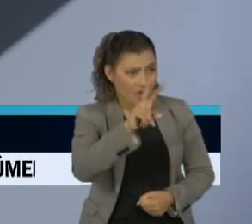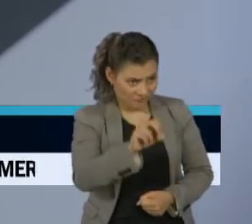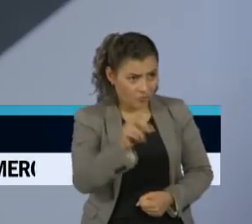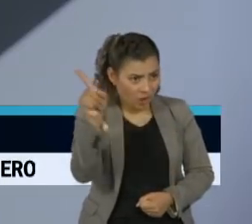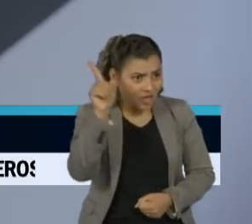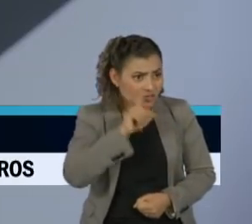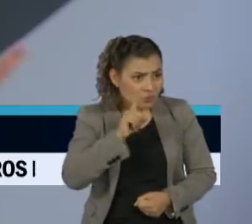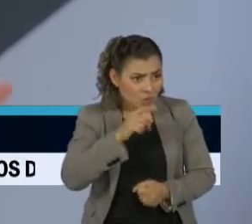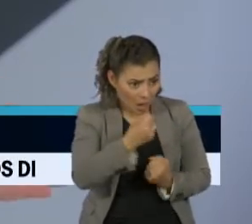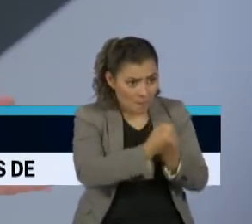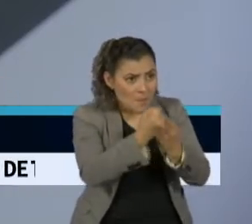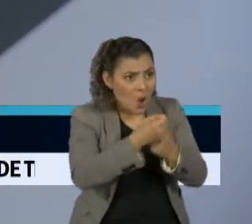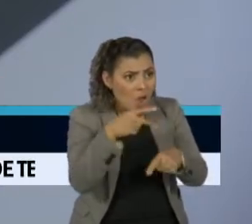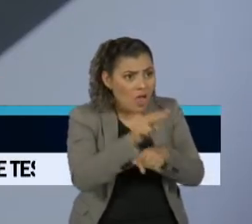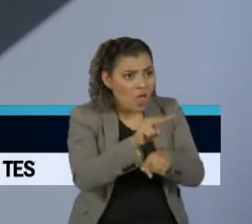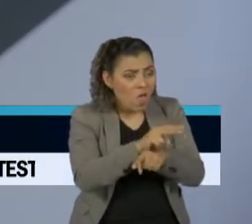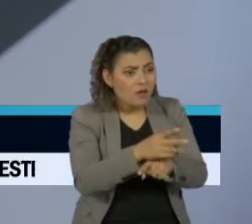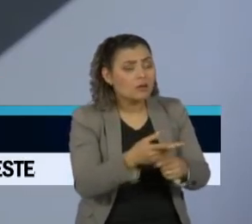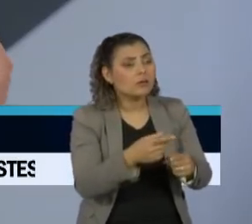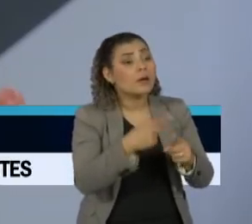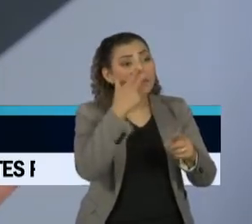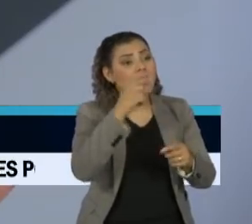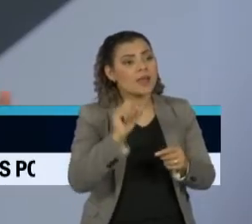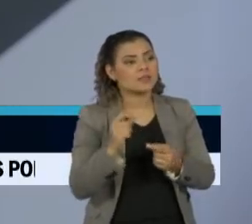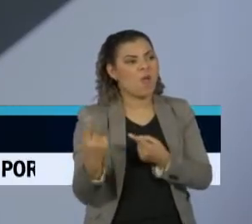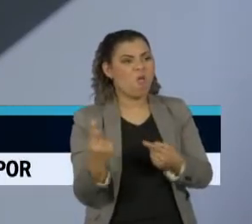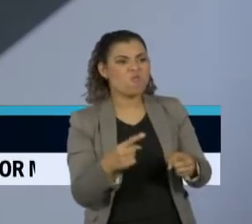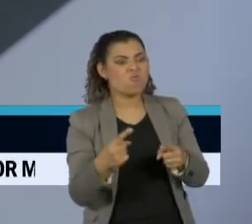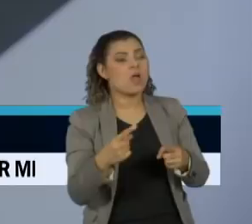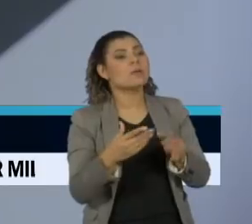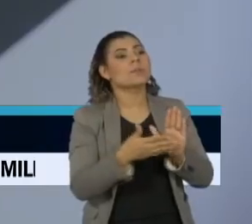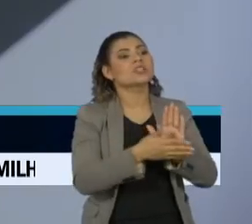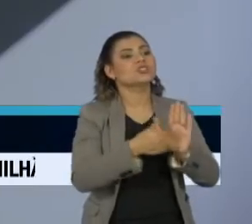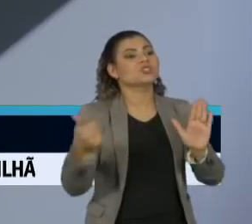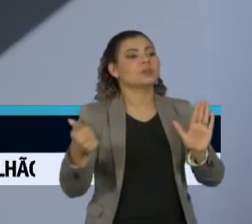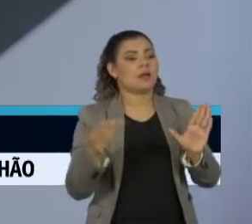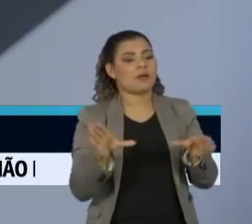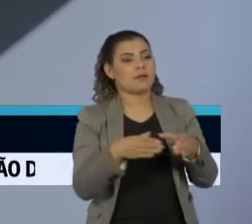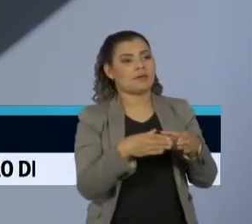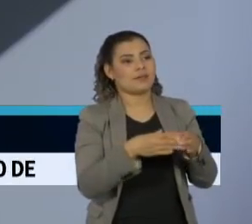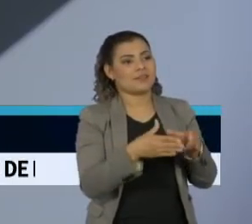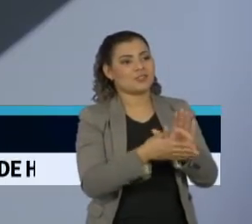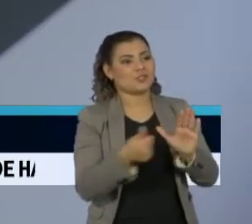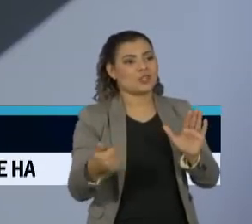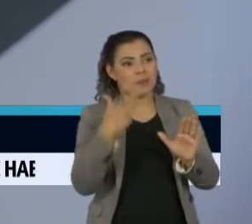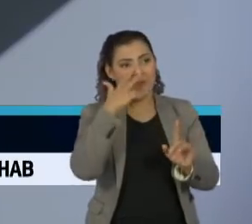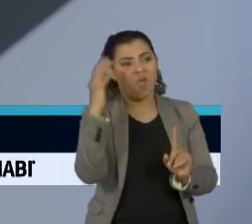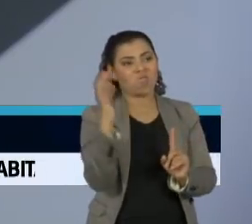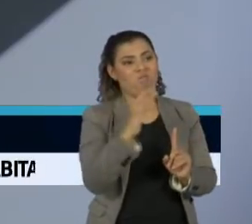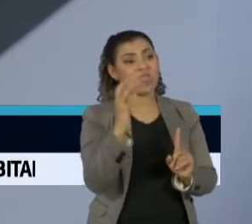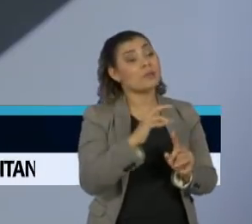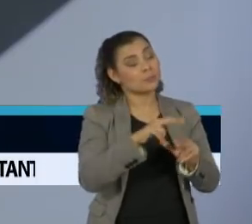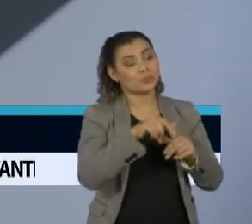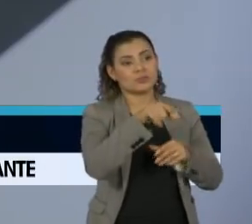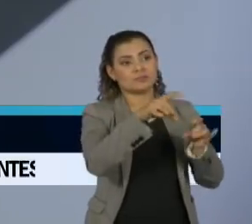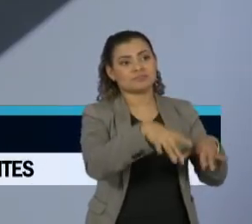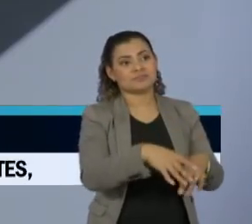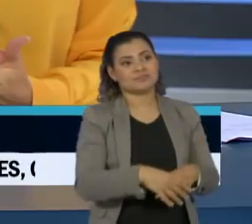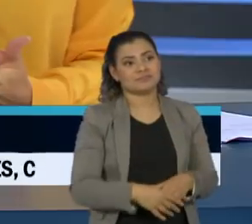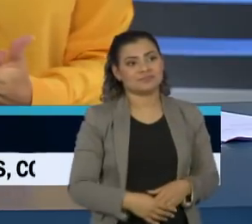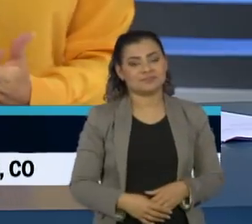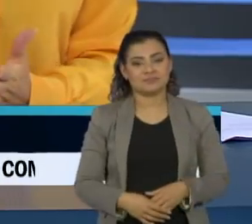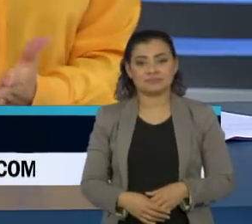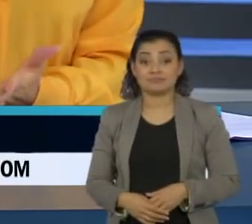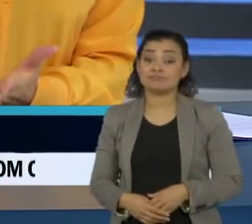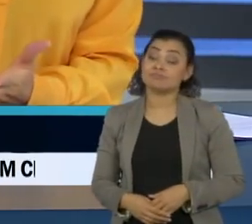considerou que ela não fez o suficiente para desesquerdizar a pasta. Então, acho que foi aí que ela, de fato, caiu. É.